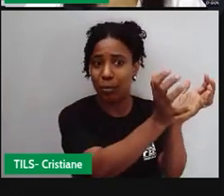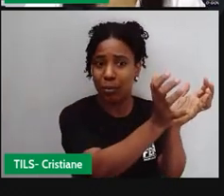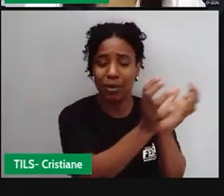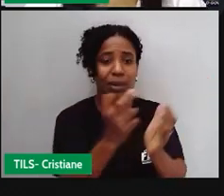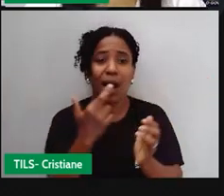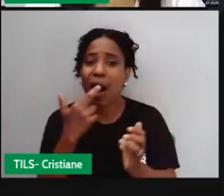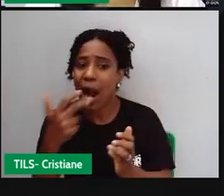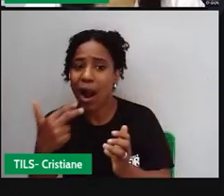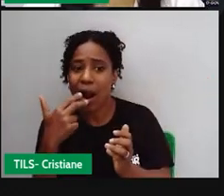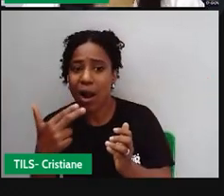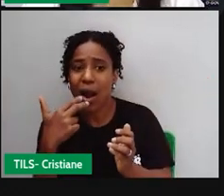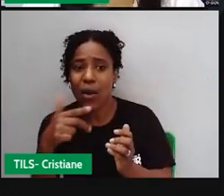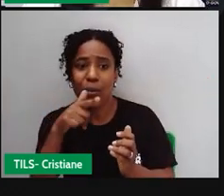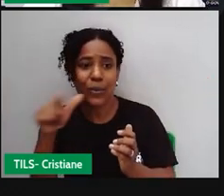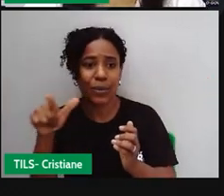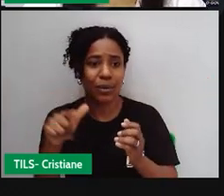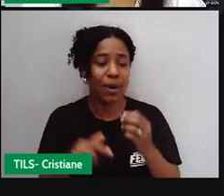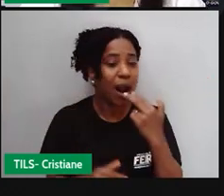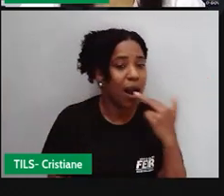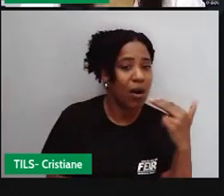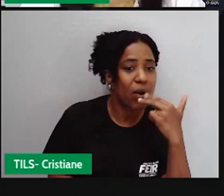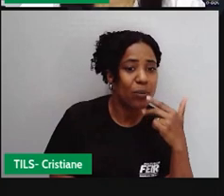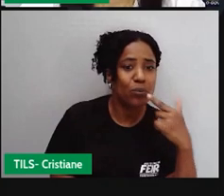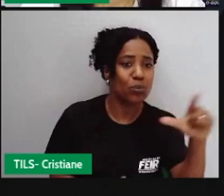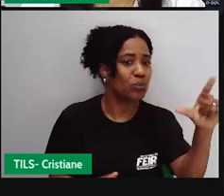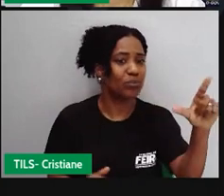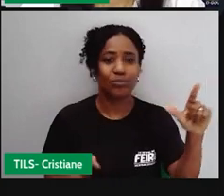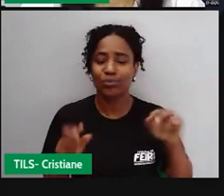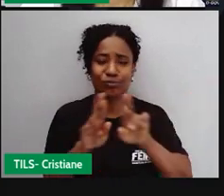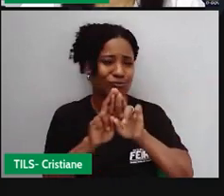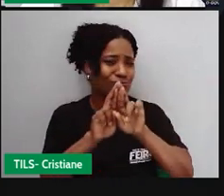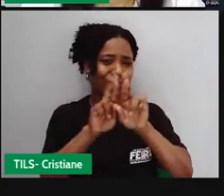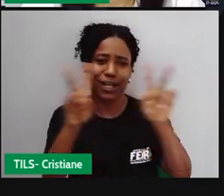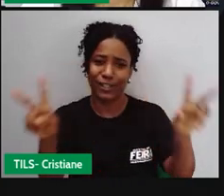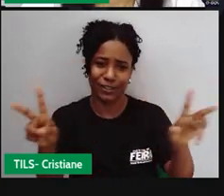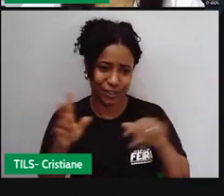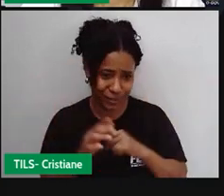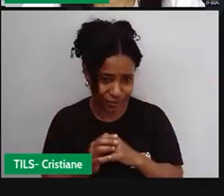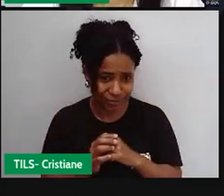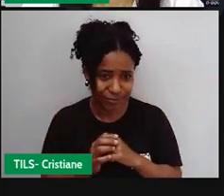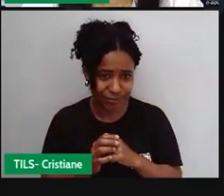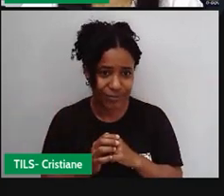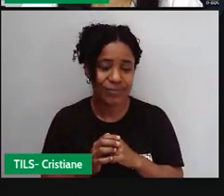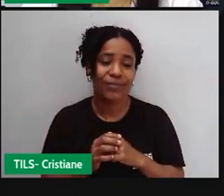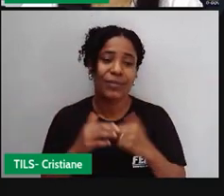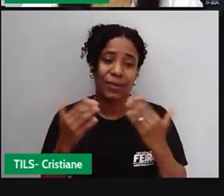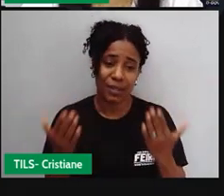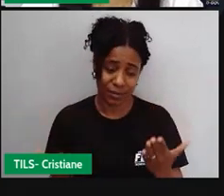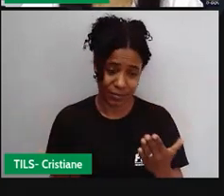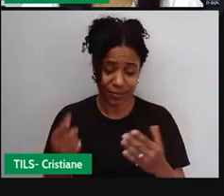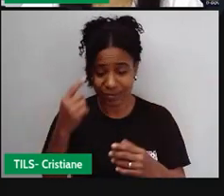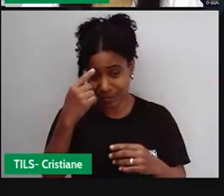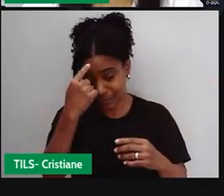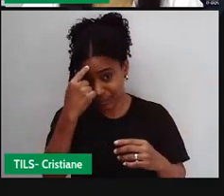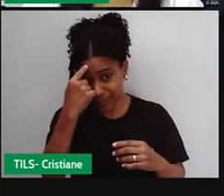Falada por grupos que vinham da África, diferentes. Então, gente também não pode